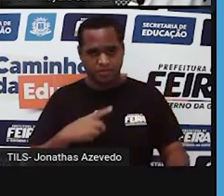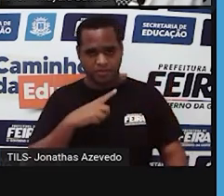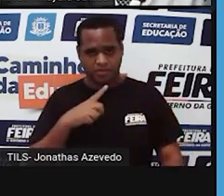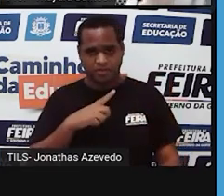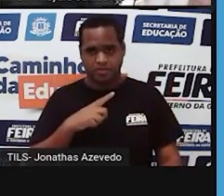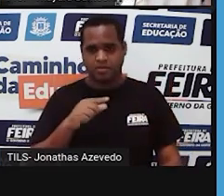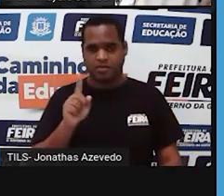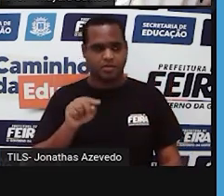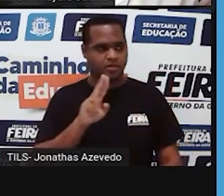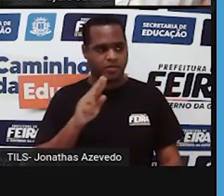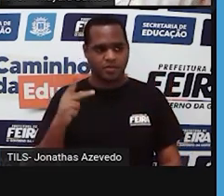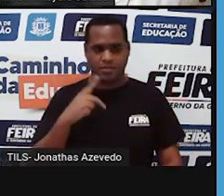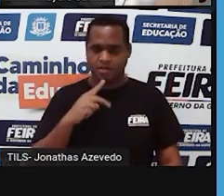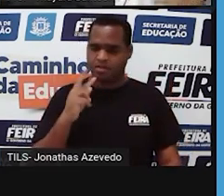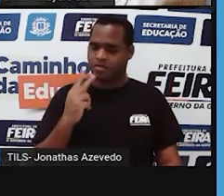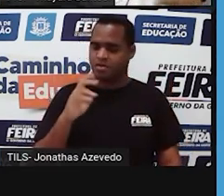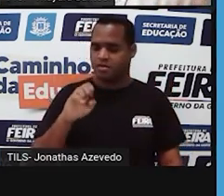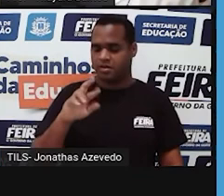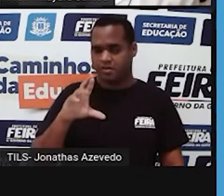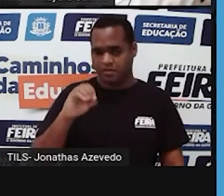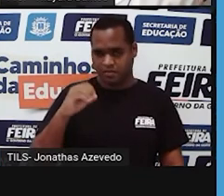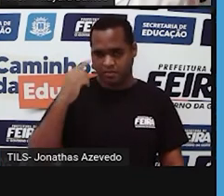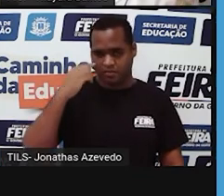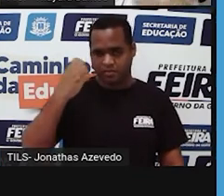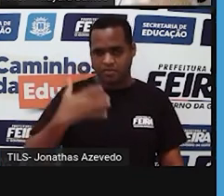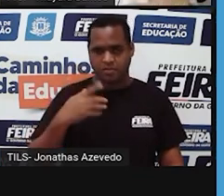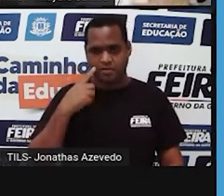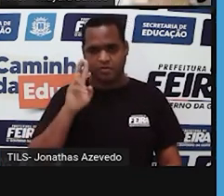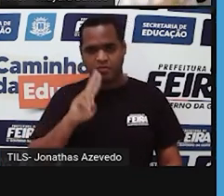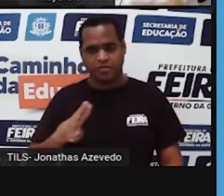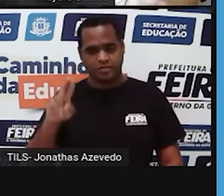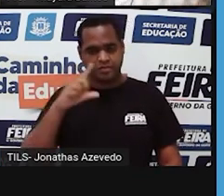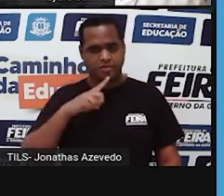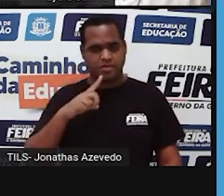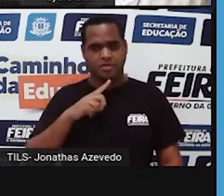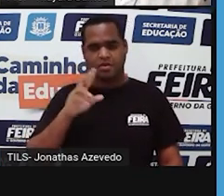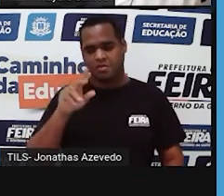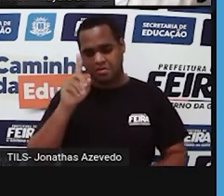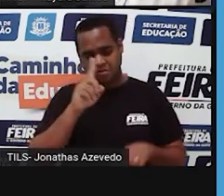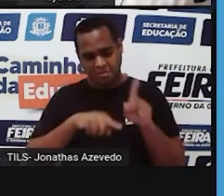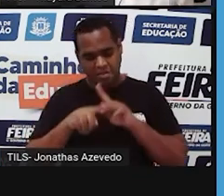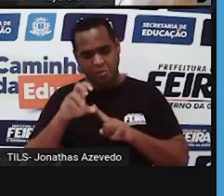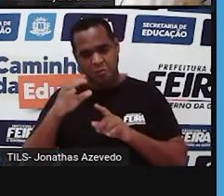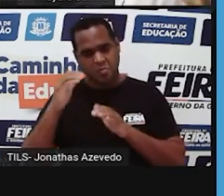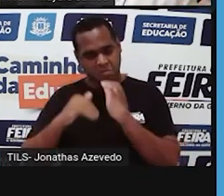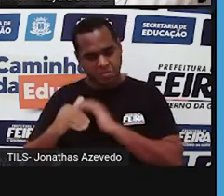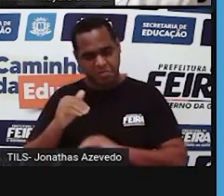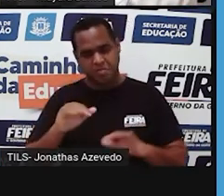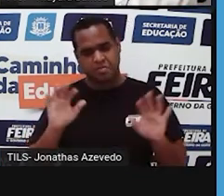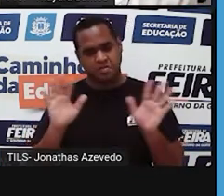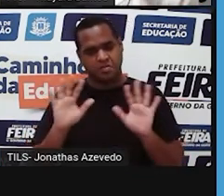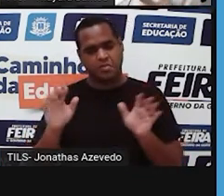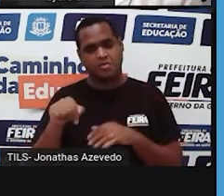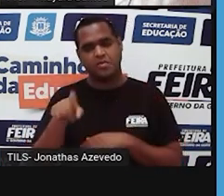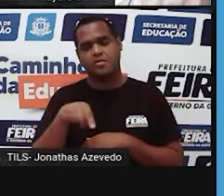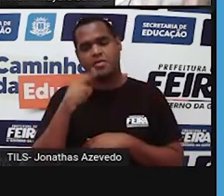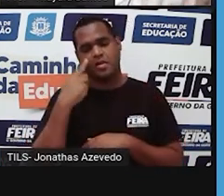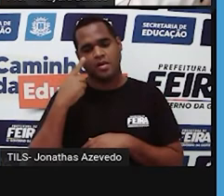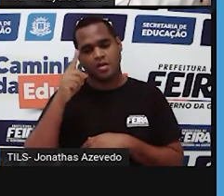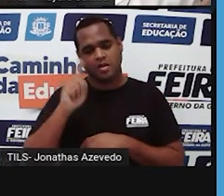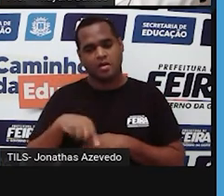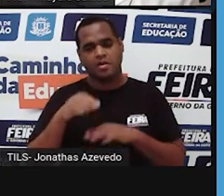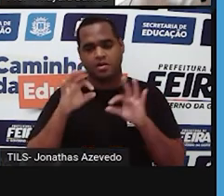chamada de heterozigota. E nesse caso, a gente não usa heterozigoto dominante ou heterozigoto recessivo. Porque nesse caso, ela é só